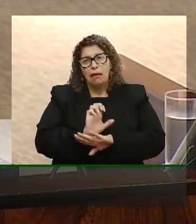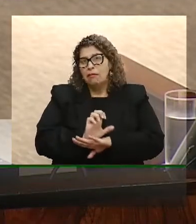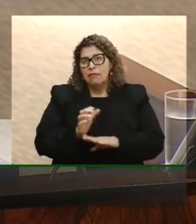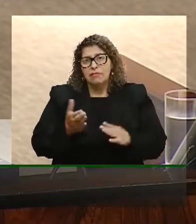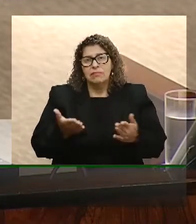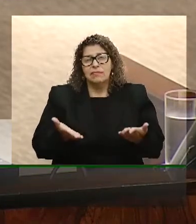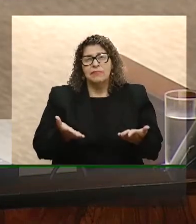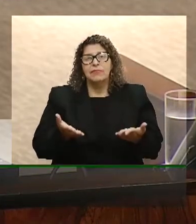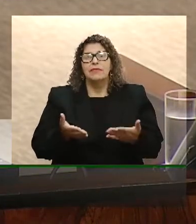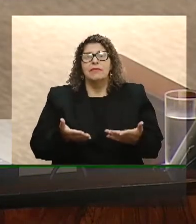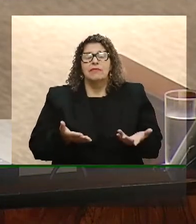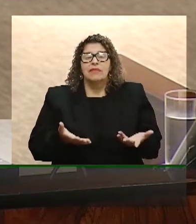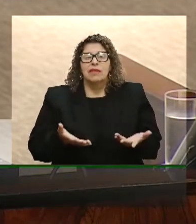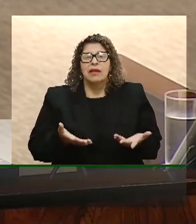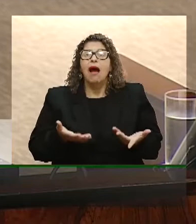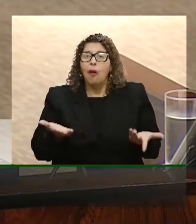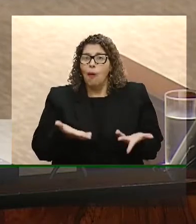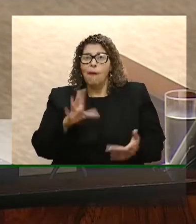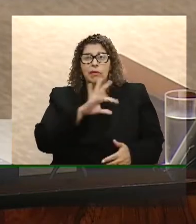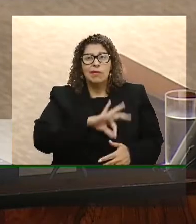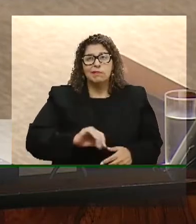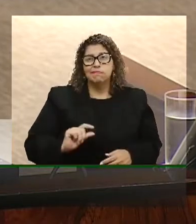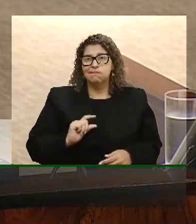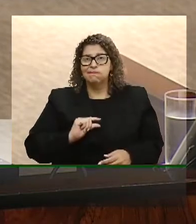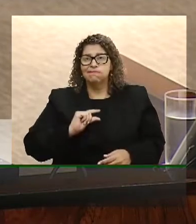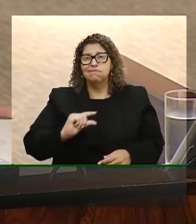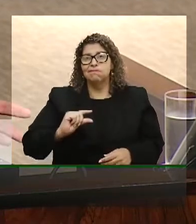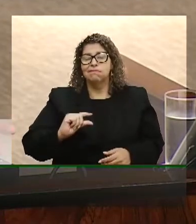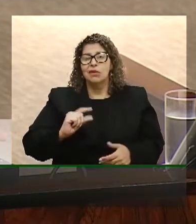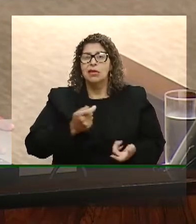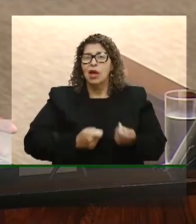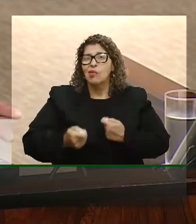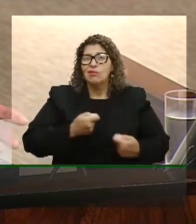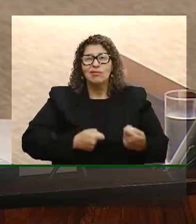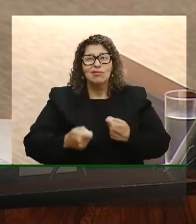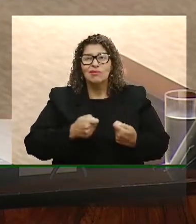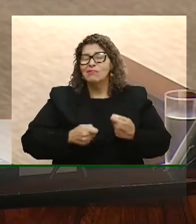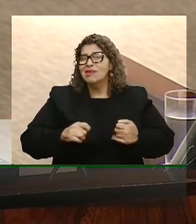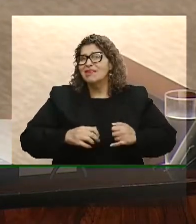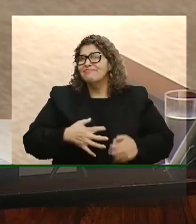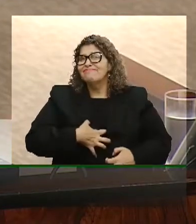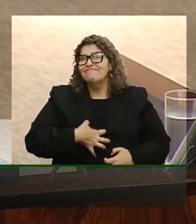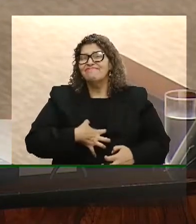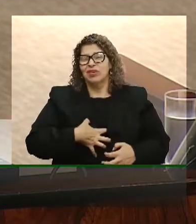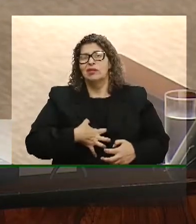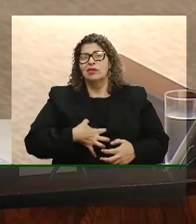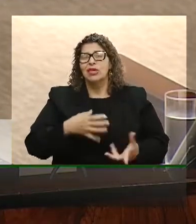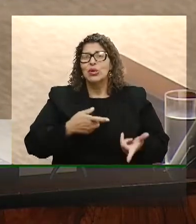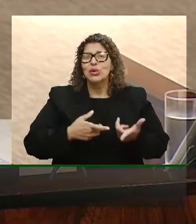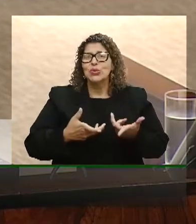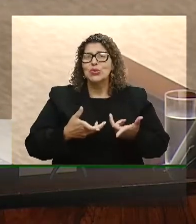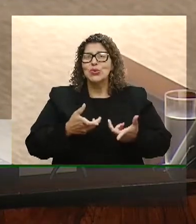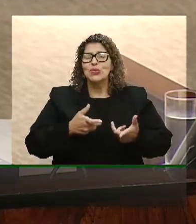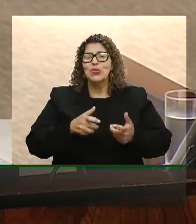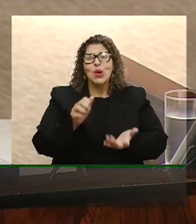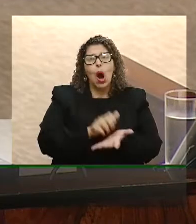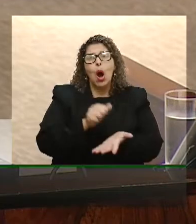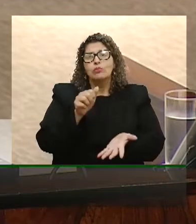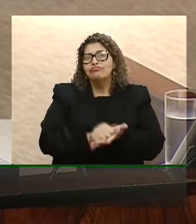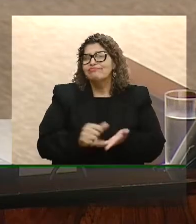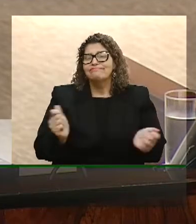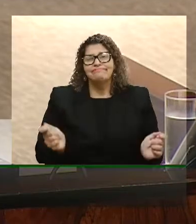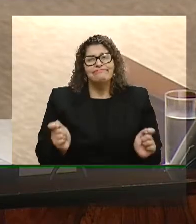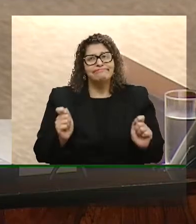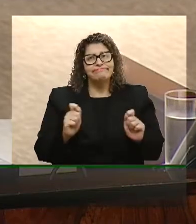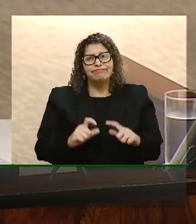e com esses salários mais baixos a economia se ressentirá mais ainda, porque o consumo vai cair. Então nós estamos vivendo